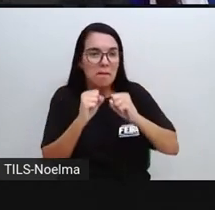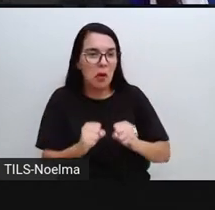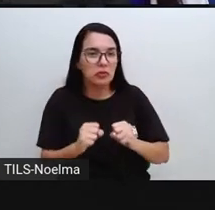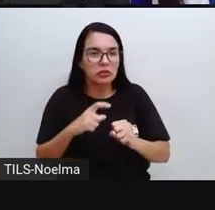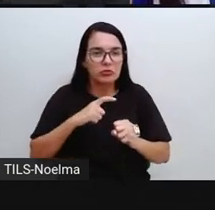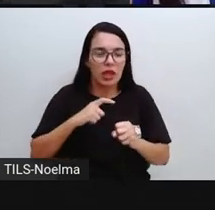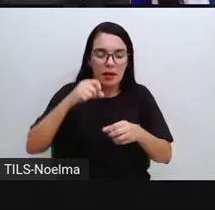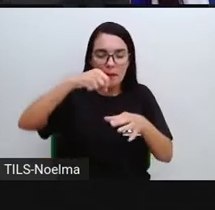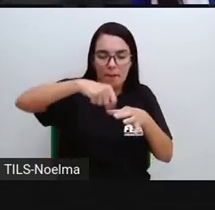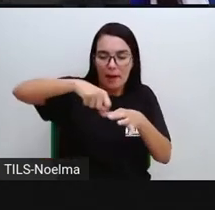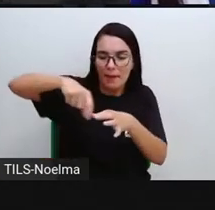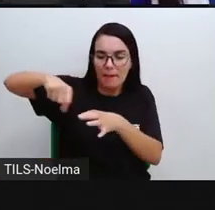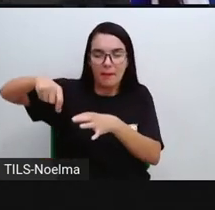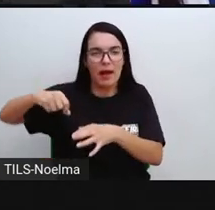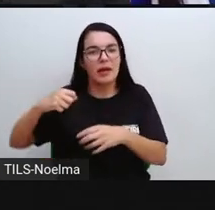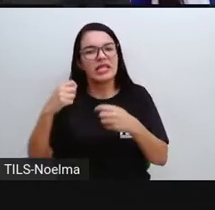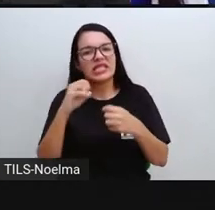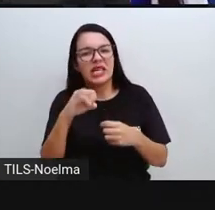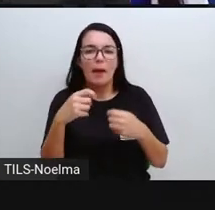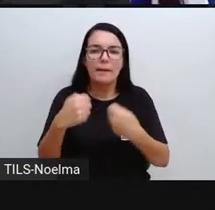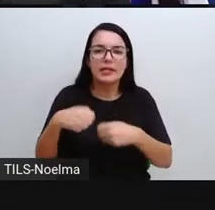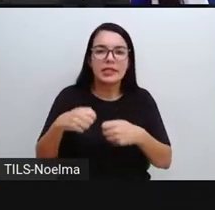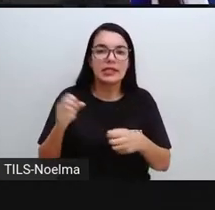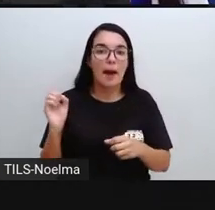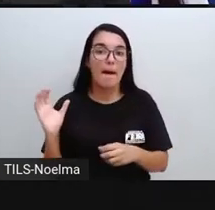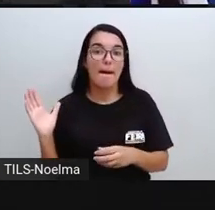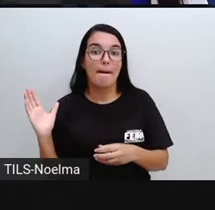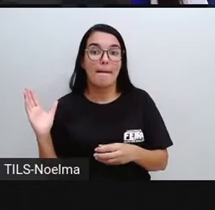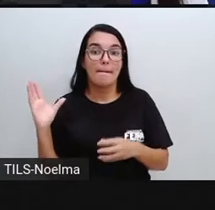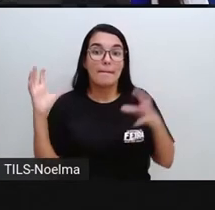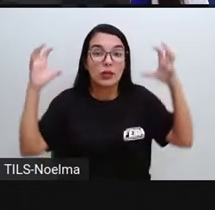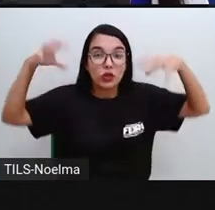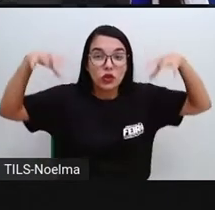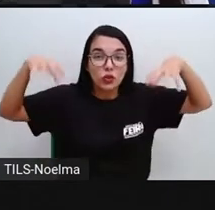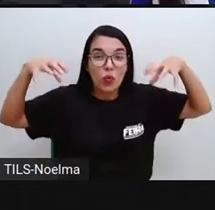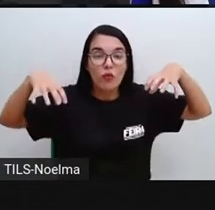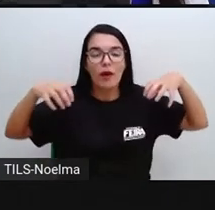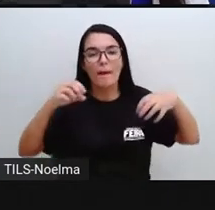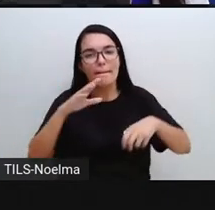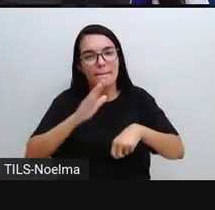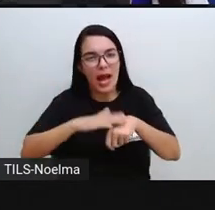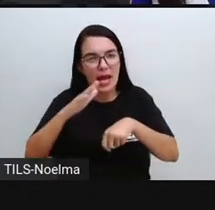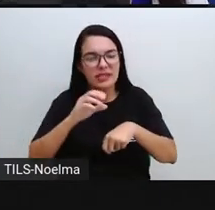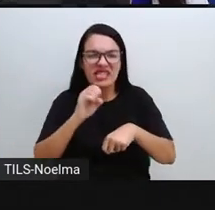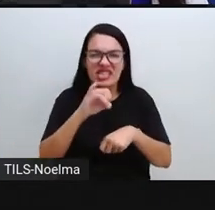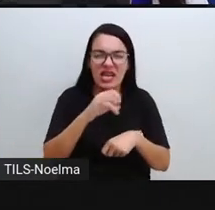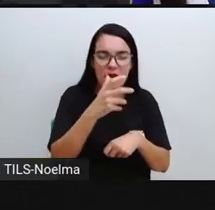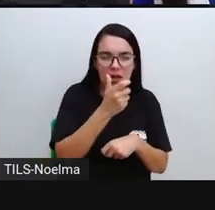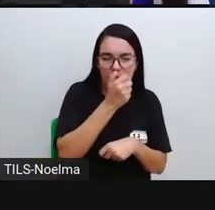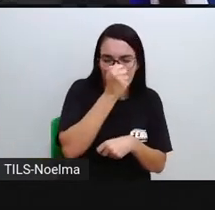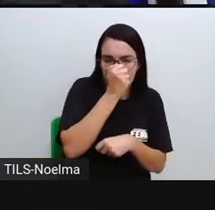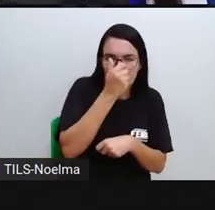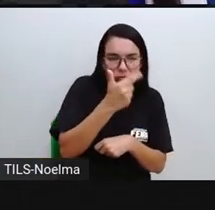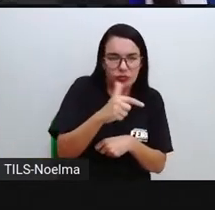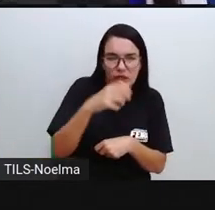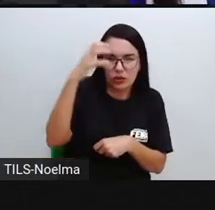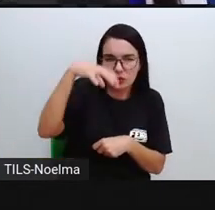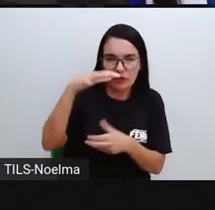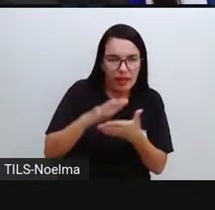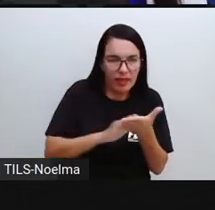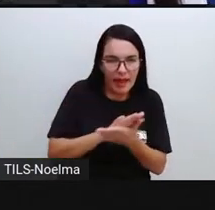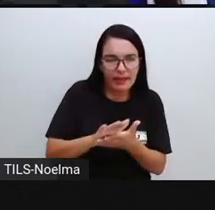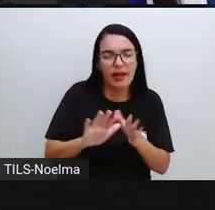planta que necessita de uma maior concentração de chuva e o clima daquela região é muito seco, né? Não é úmido.